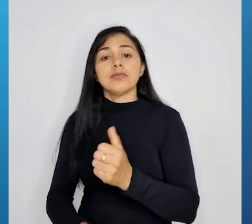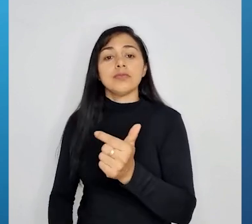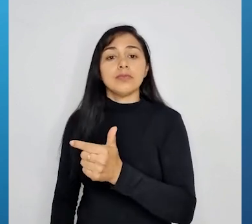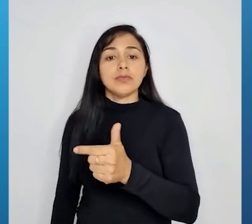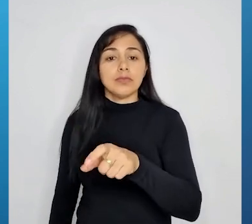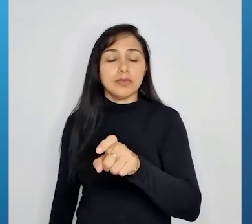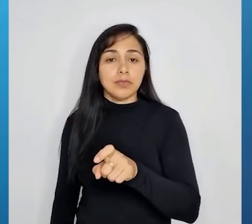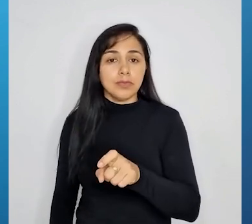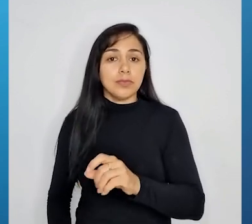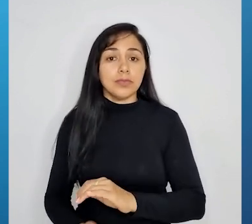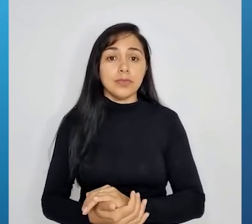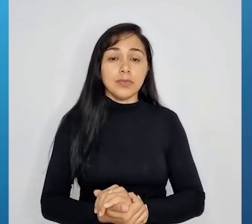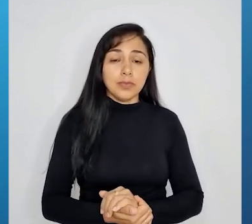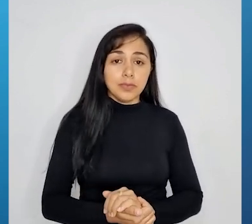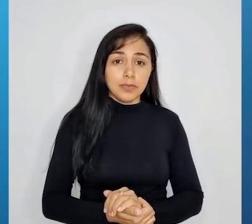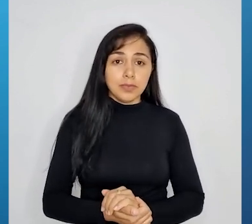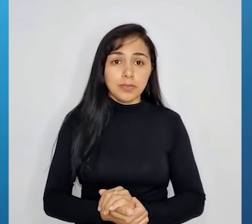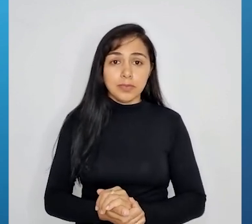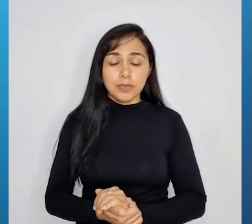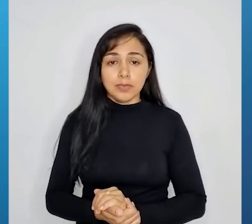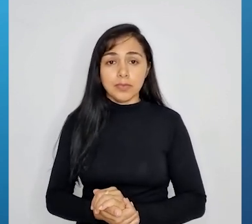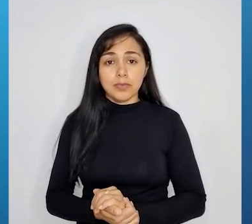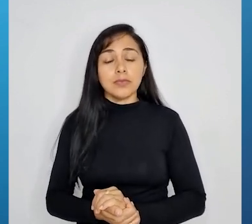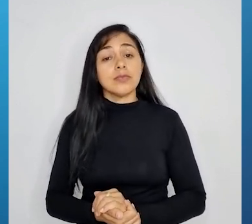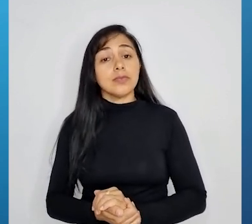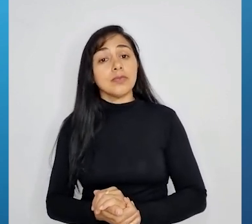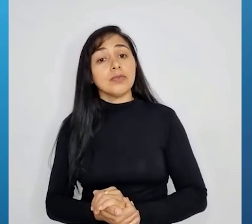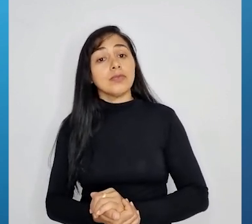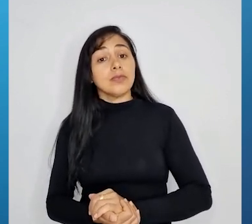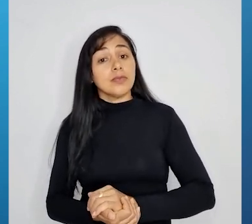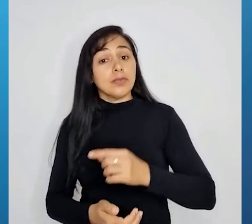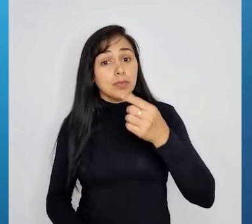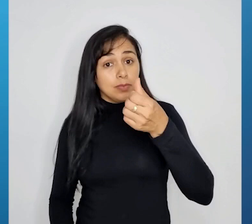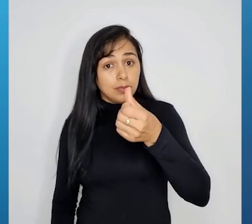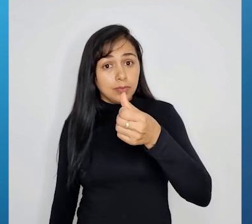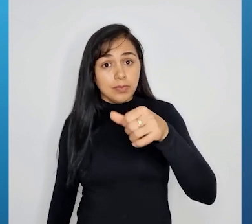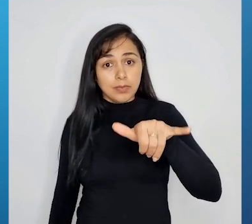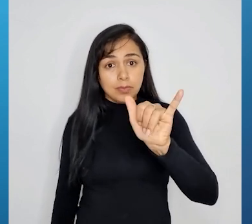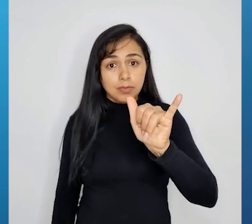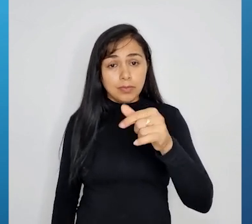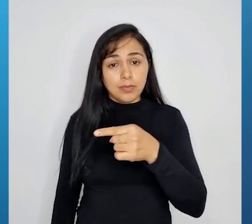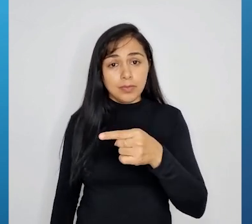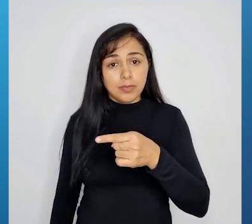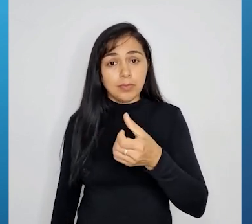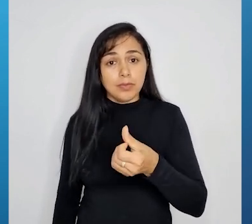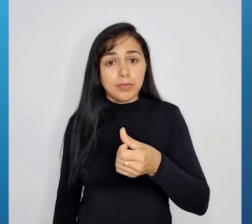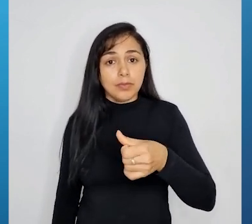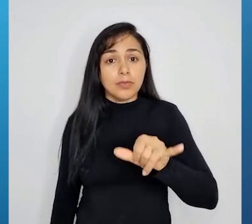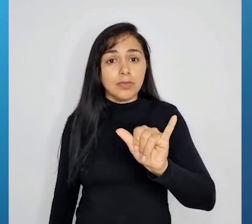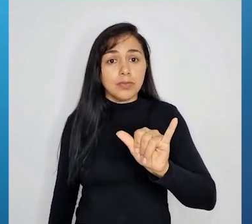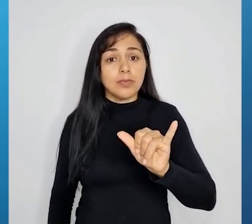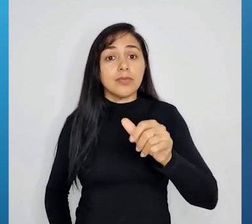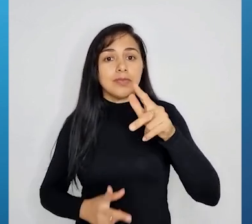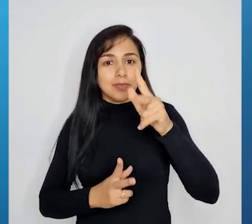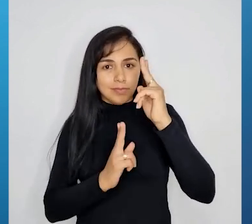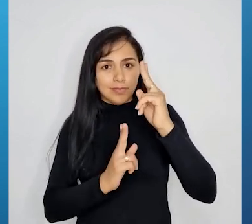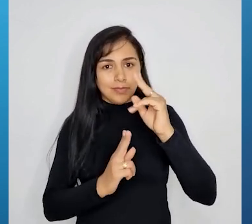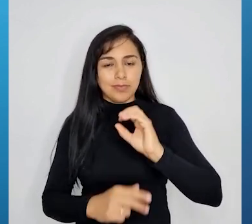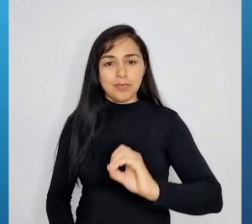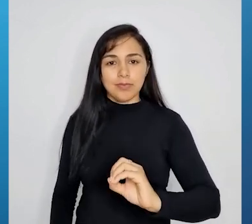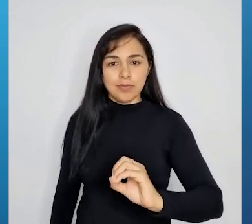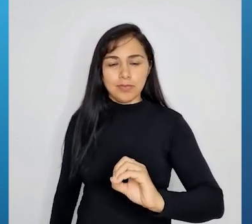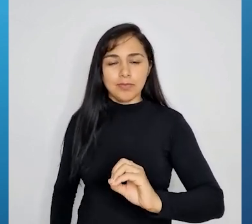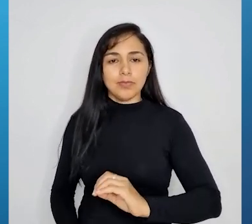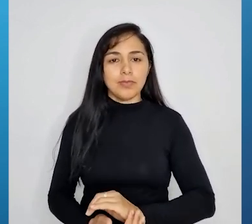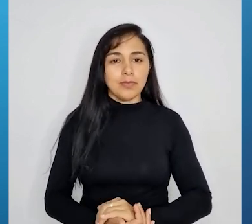6y, menos 6y, zero. E aqui nós temos 4 mais 18,